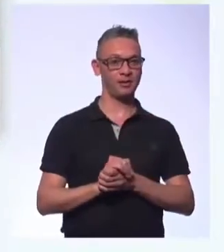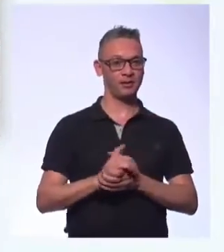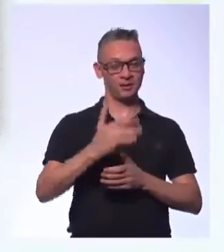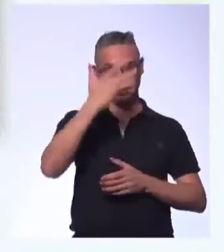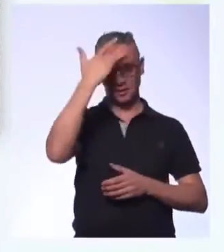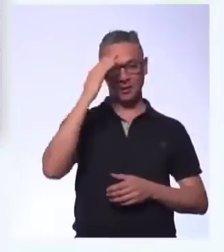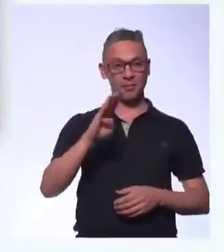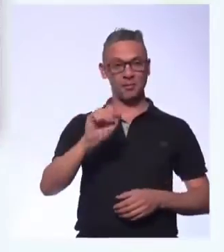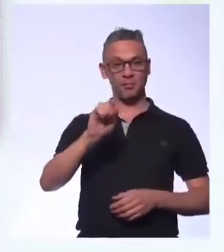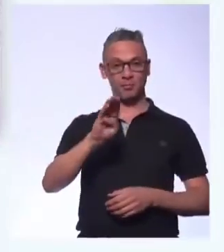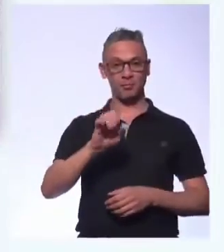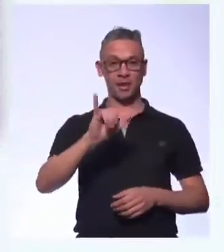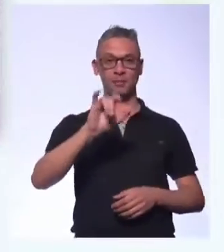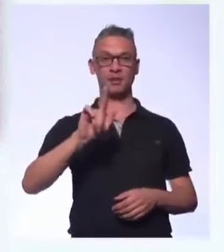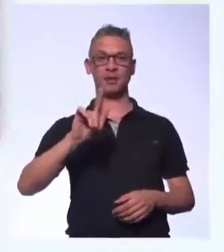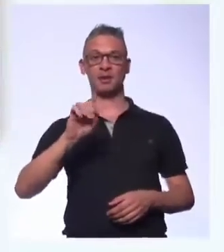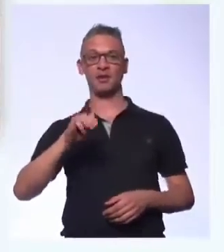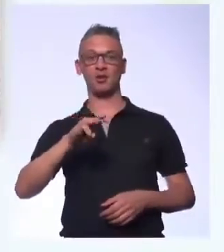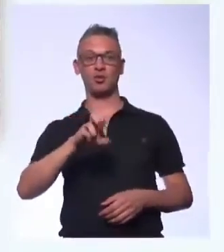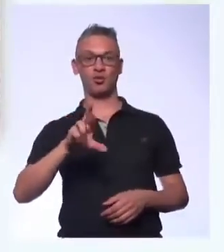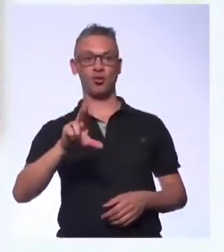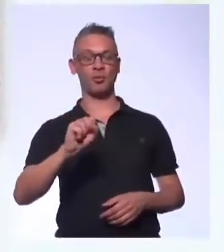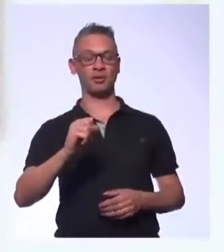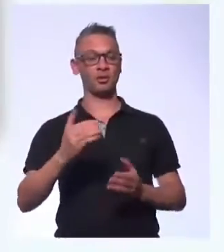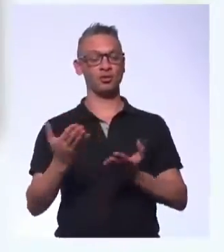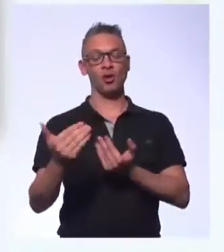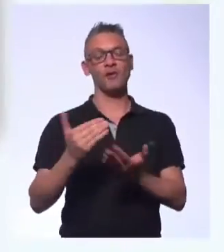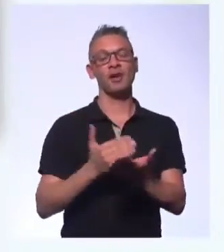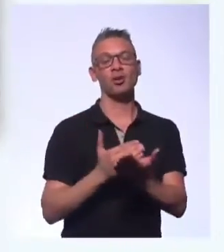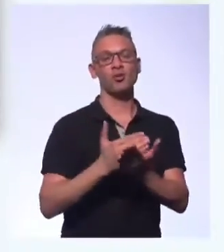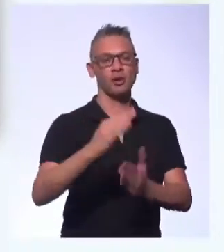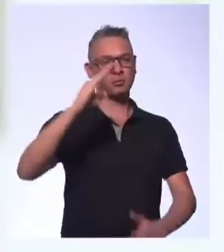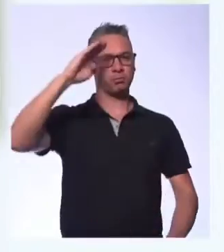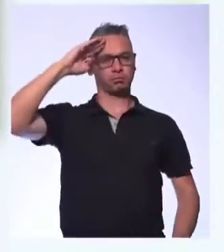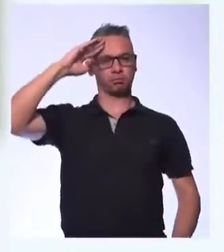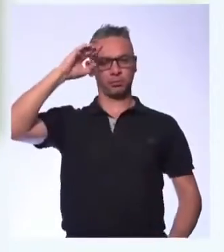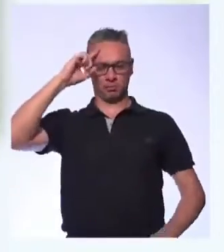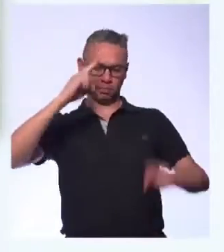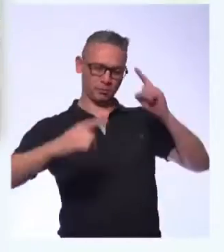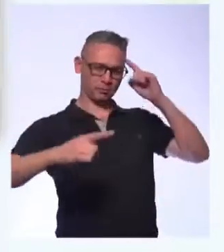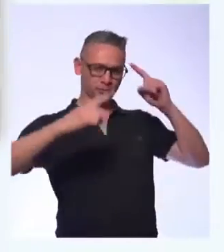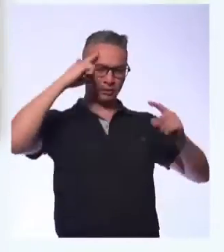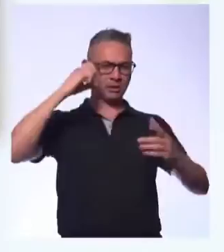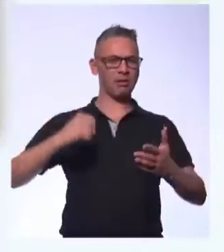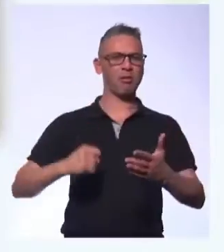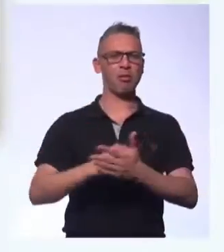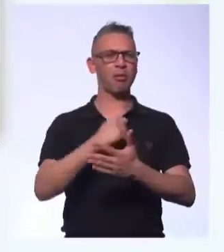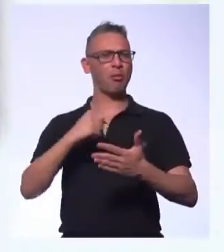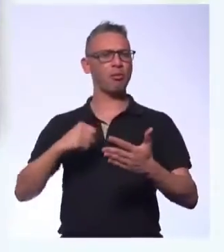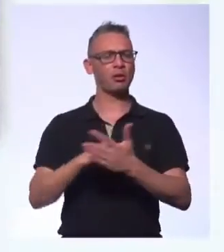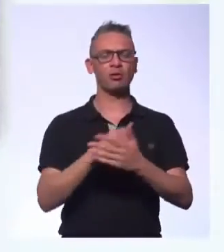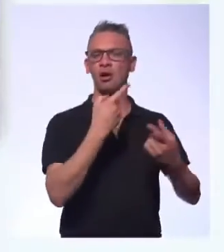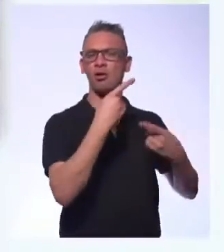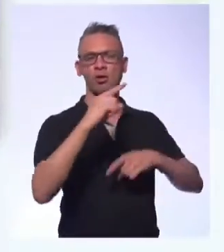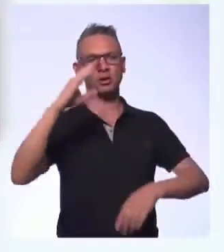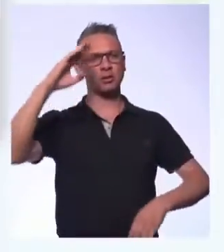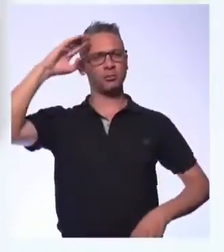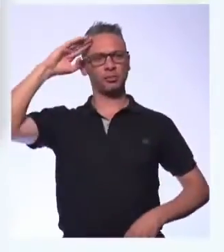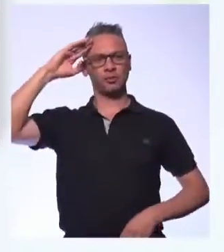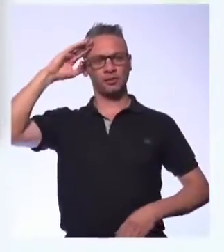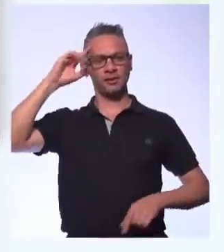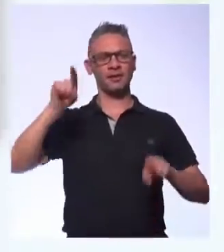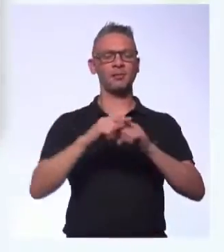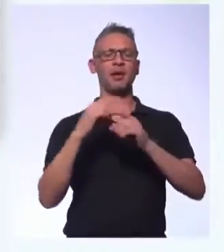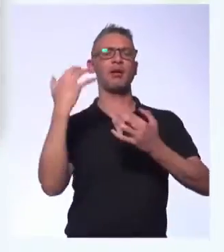Boomers eram jovens quando começou a ditadura. Essa é a geração que lutou contra os militares. A geração da